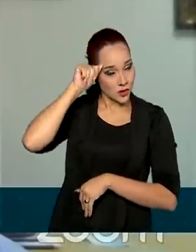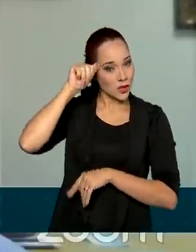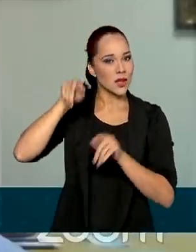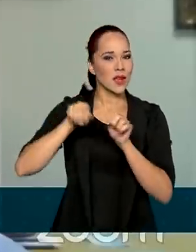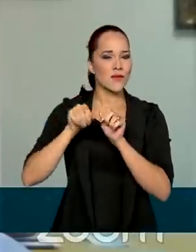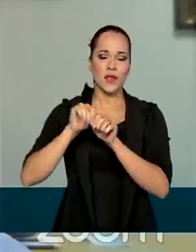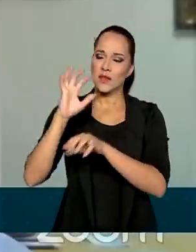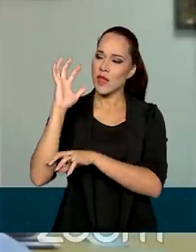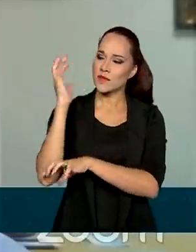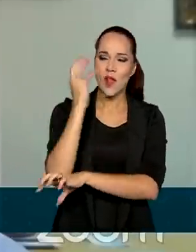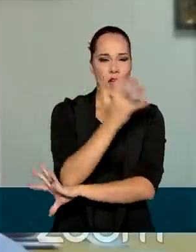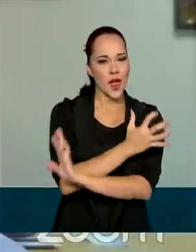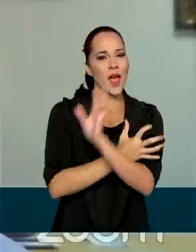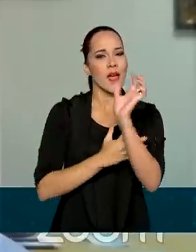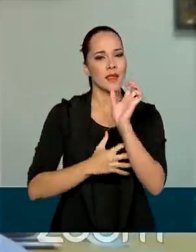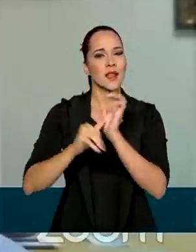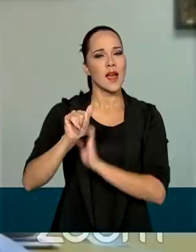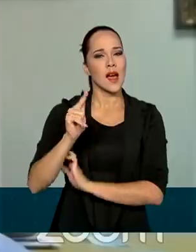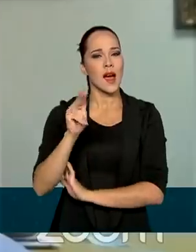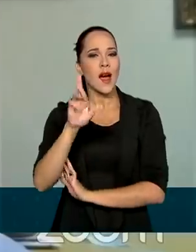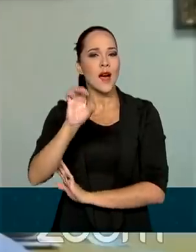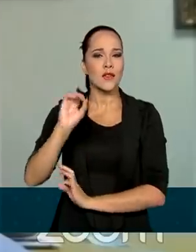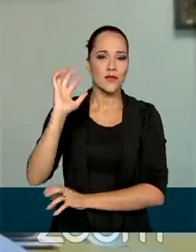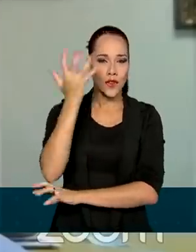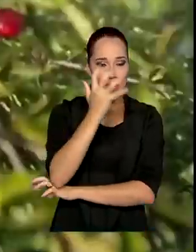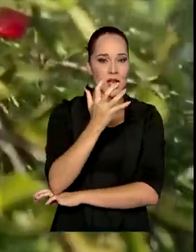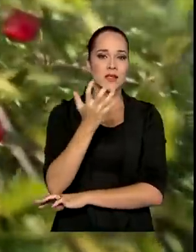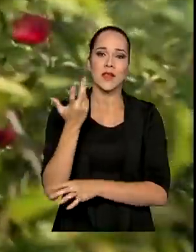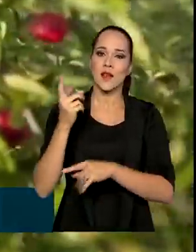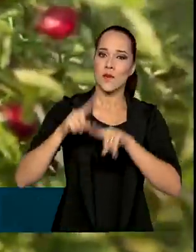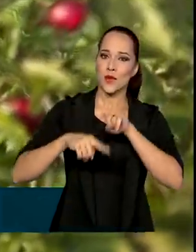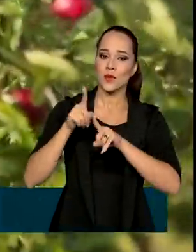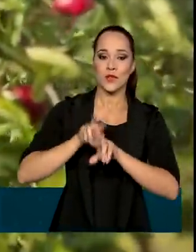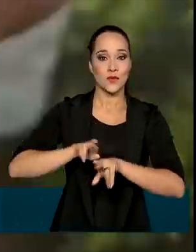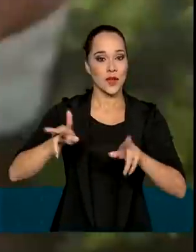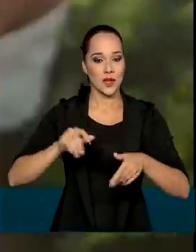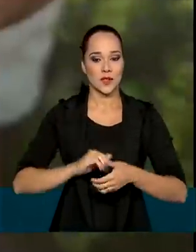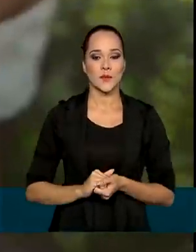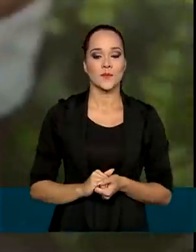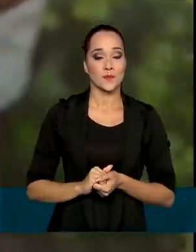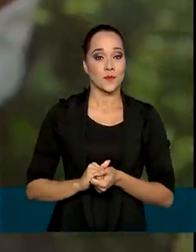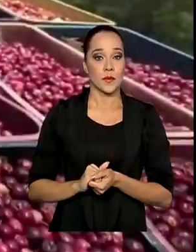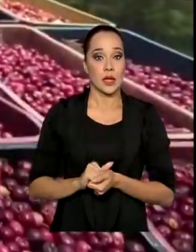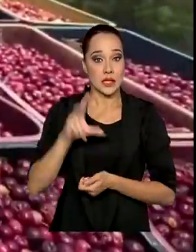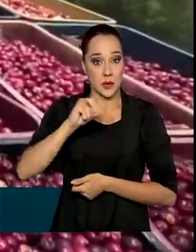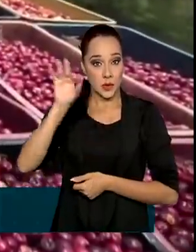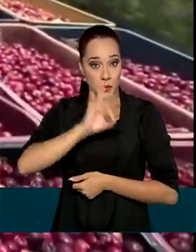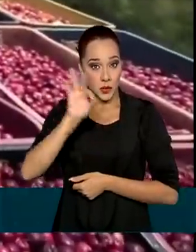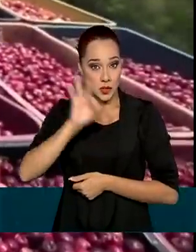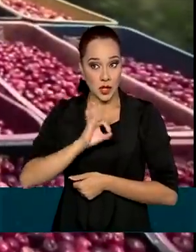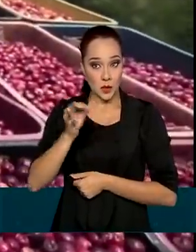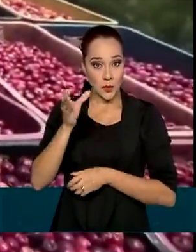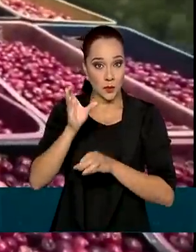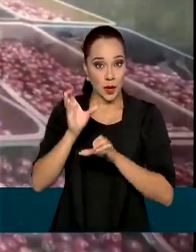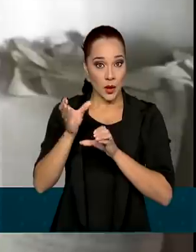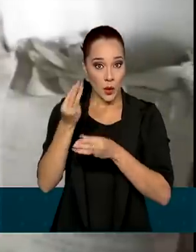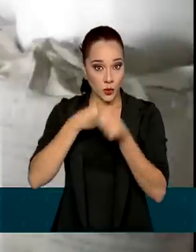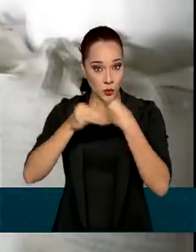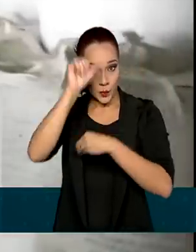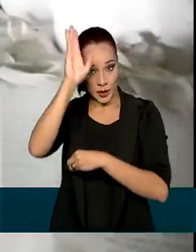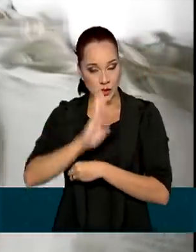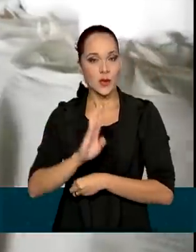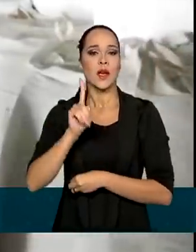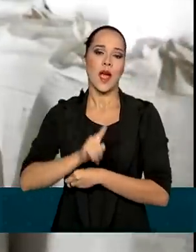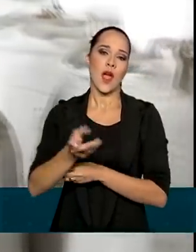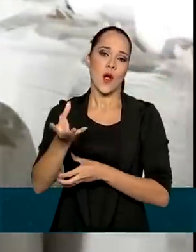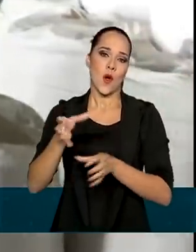agroflorestas, produtos com valor agregado diferentes. Metade do que é consumido no Brasil vem de cooperativas, que